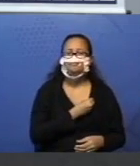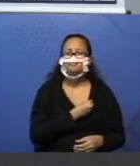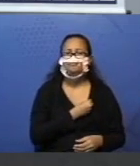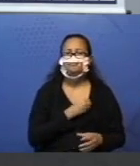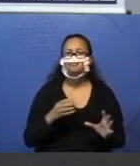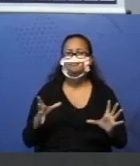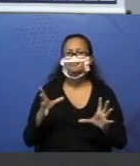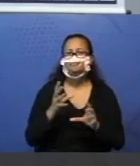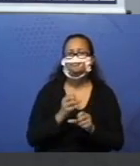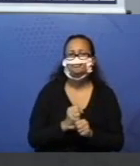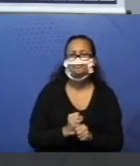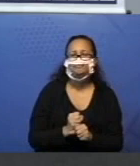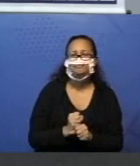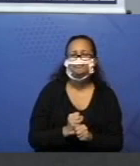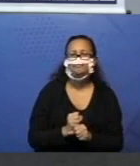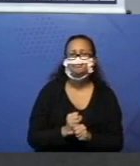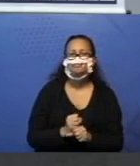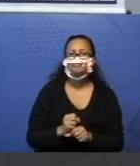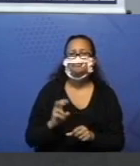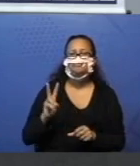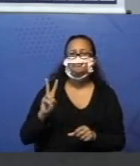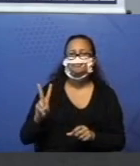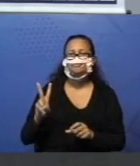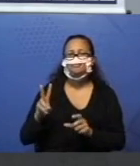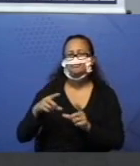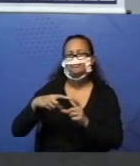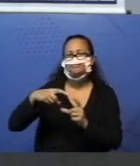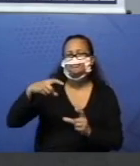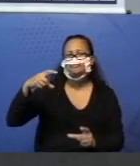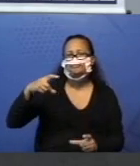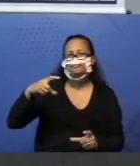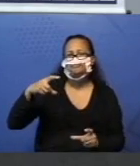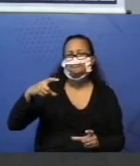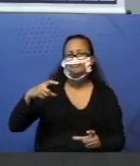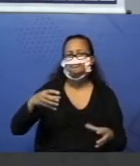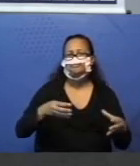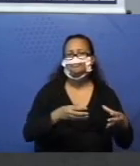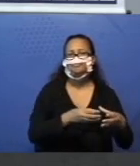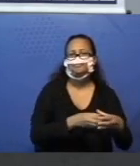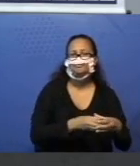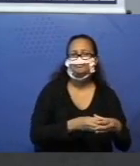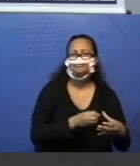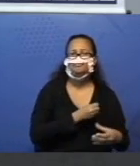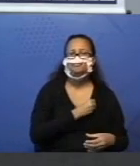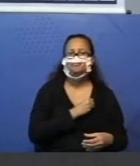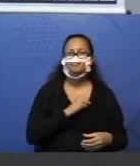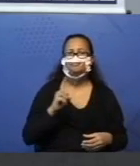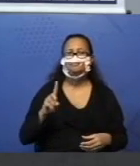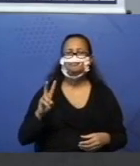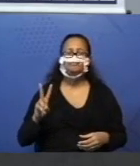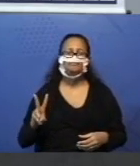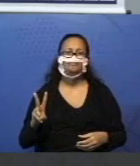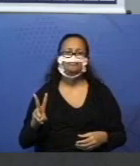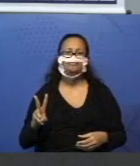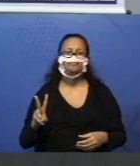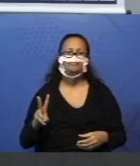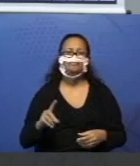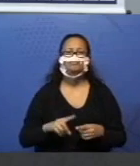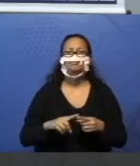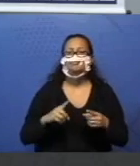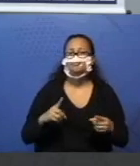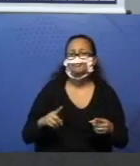para formar o número 12. Pode ser que aí na sua casa, você faz outra composição. Se não tiver